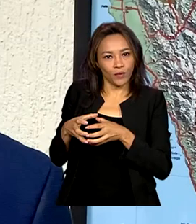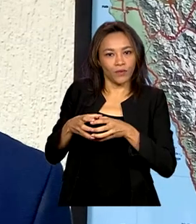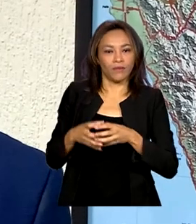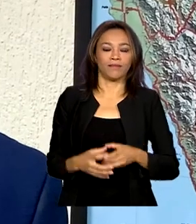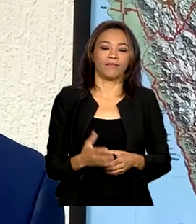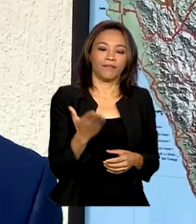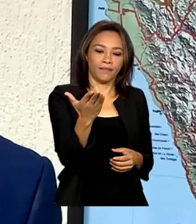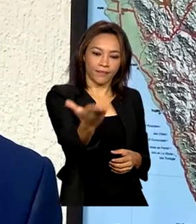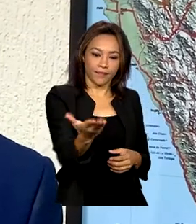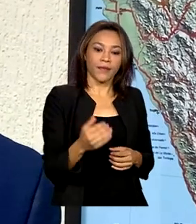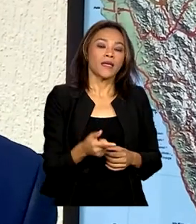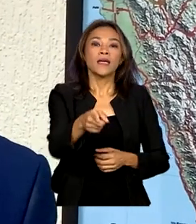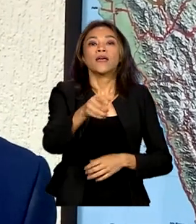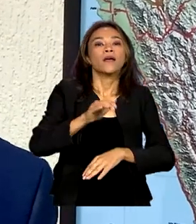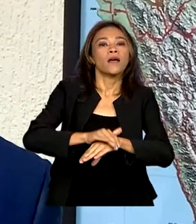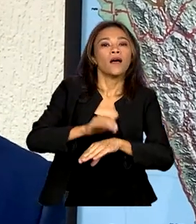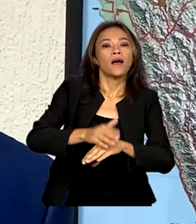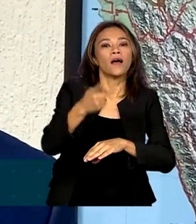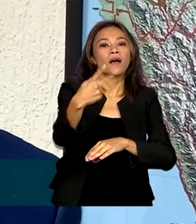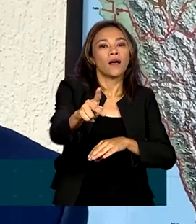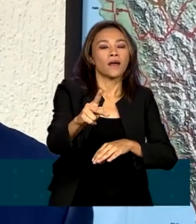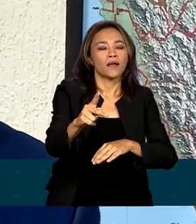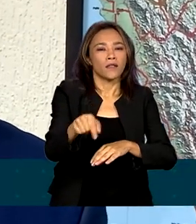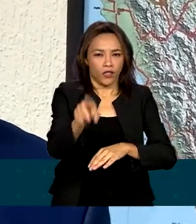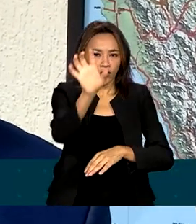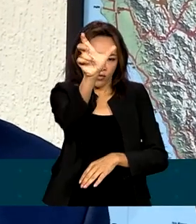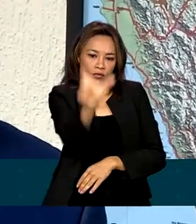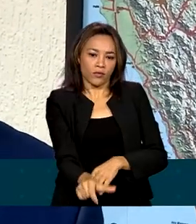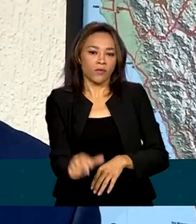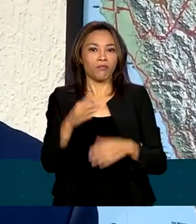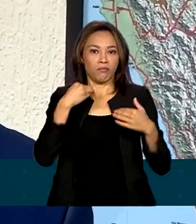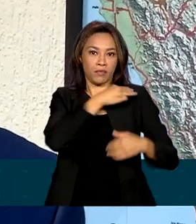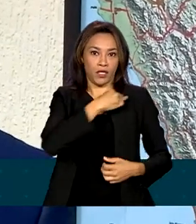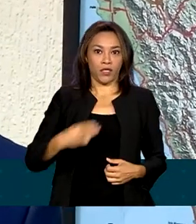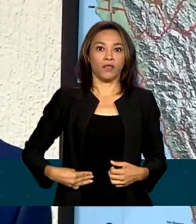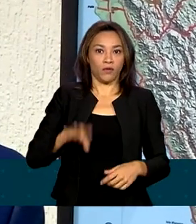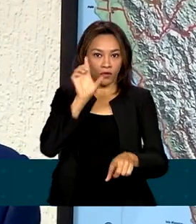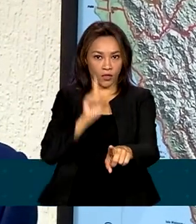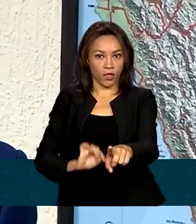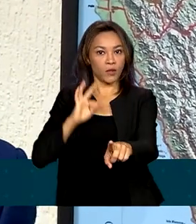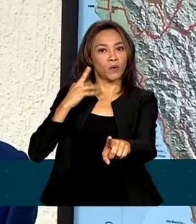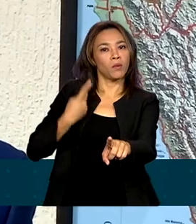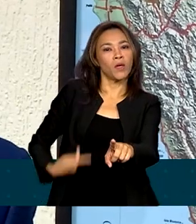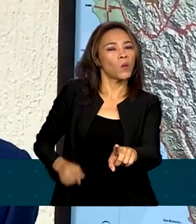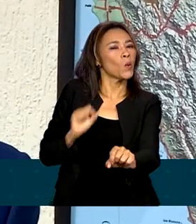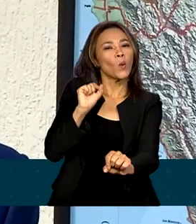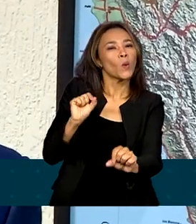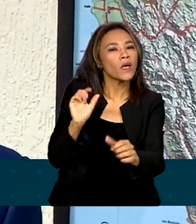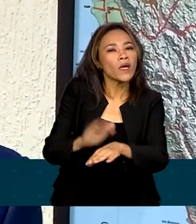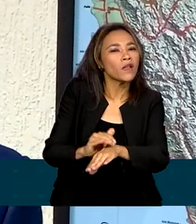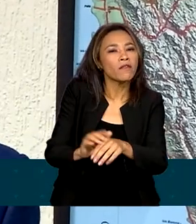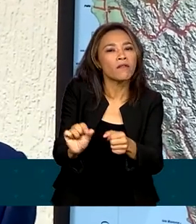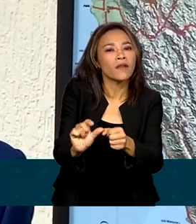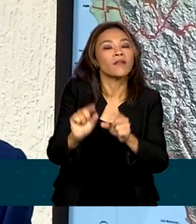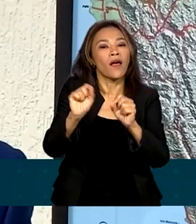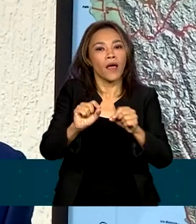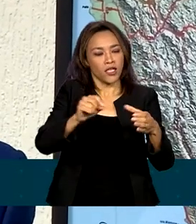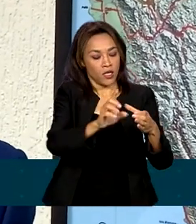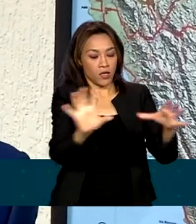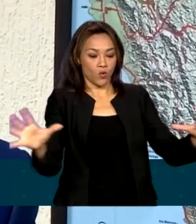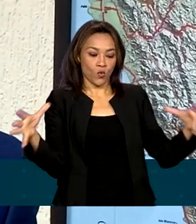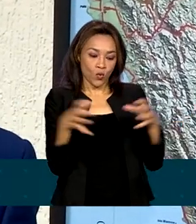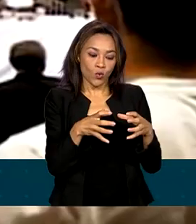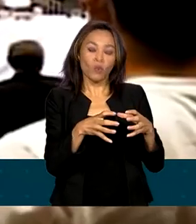Um dos primeiros atos do ministro dos Direitos Humanos e da Cidadania foi a mudança dos integrantes da Comissão